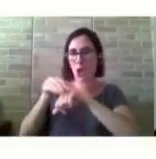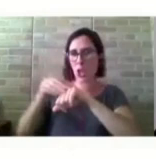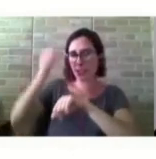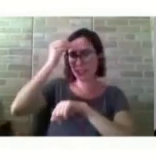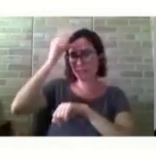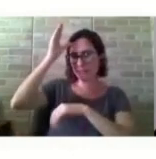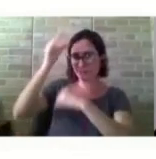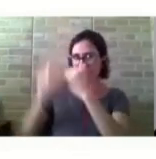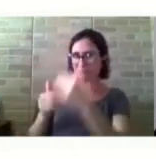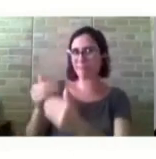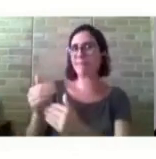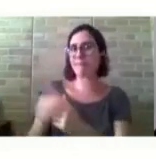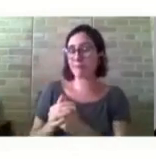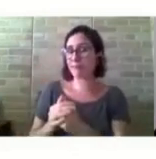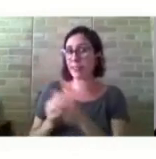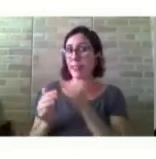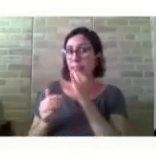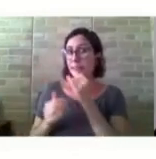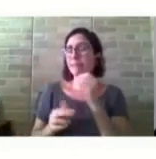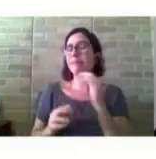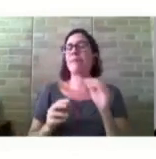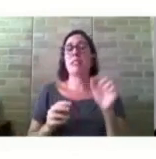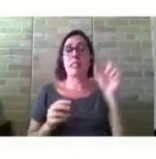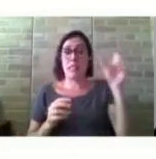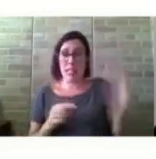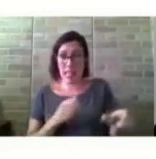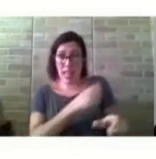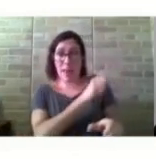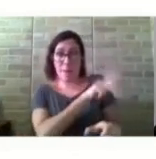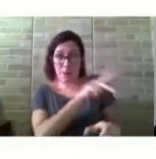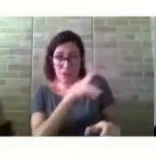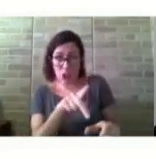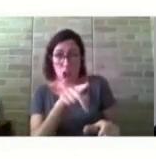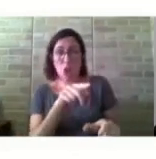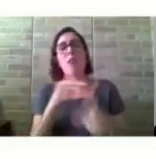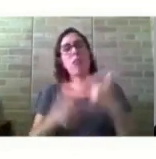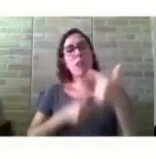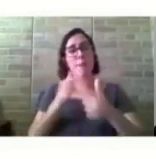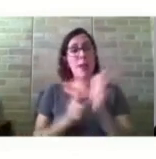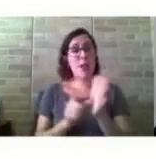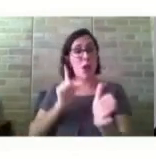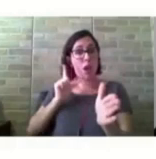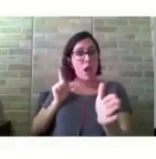diferença está na atuação do professor por meio de estratégias planejadas.